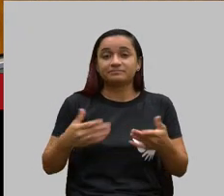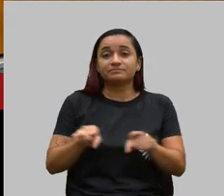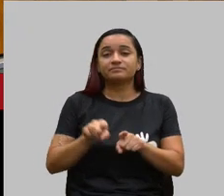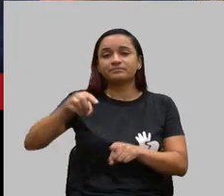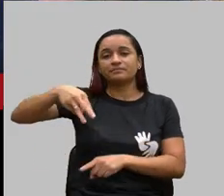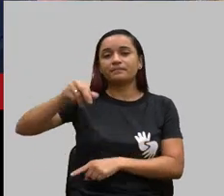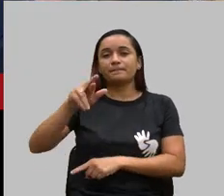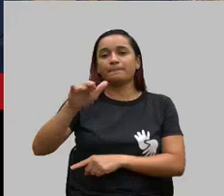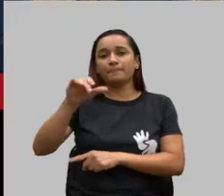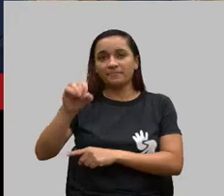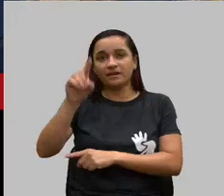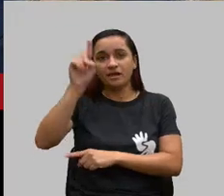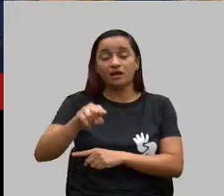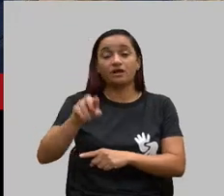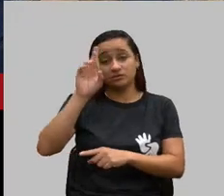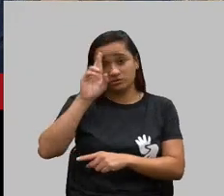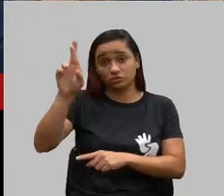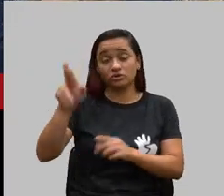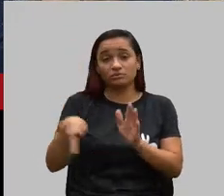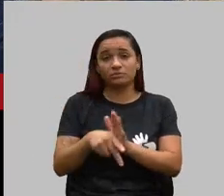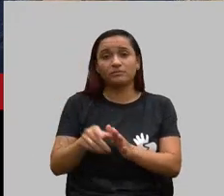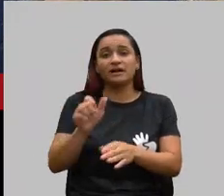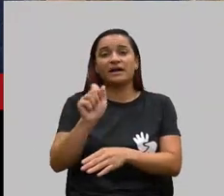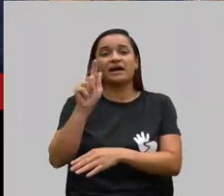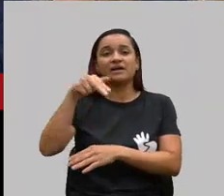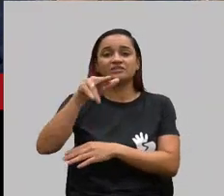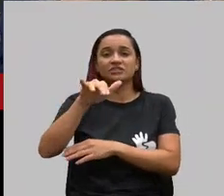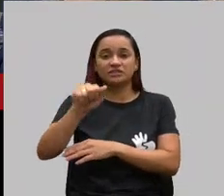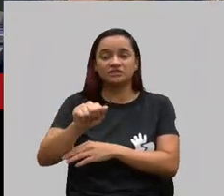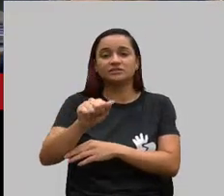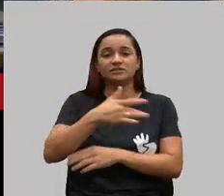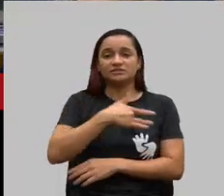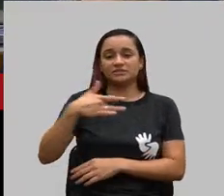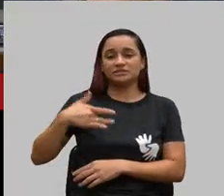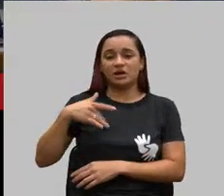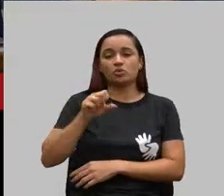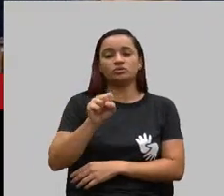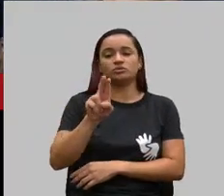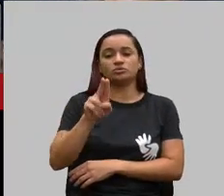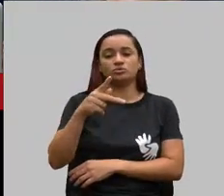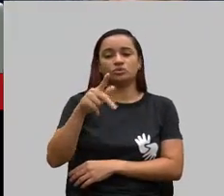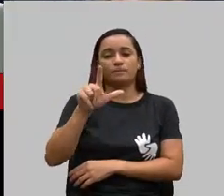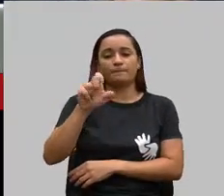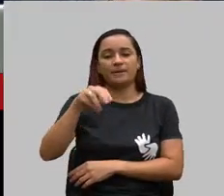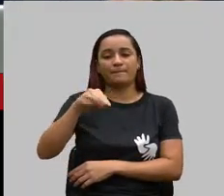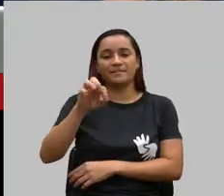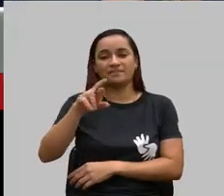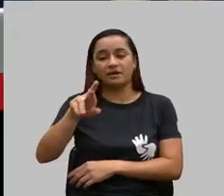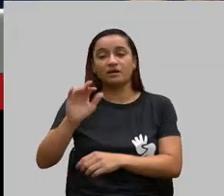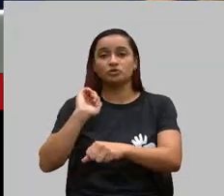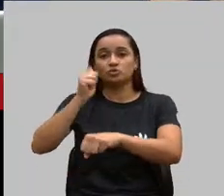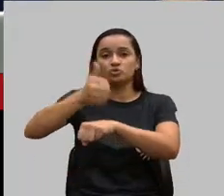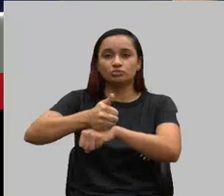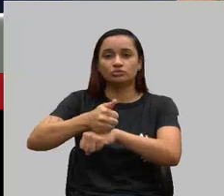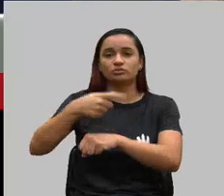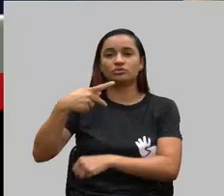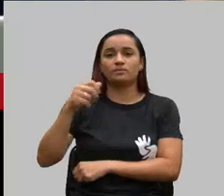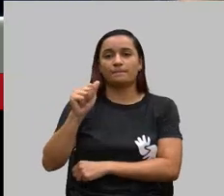Diretoria de Fiscalização da Agência Nacional de Saúde Suplementar. Representando Paulo Roberto Vanderlei